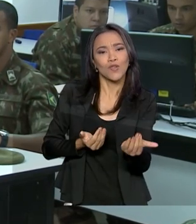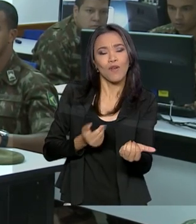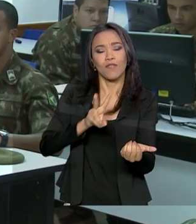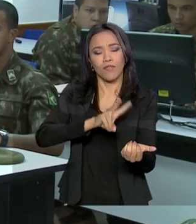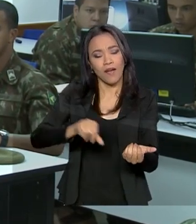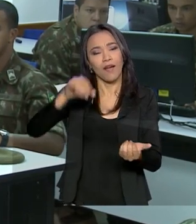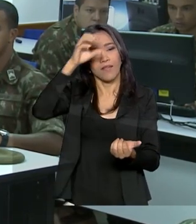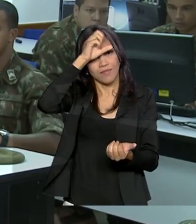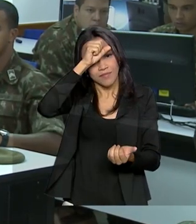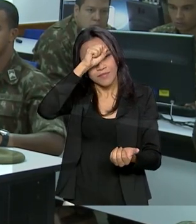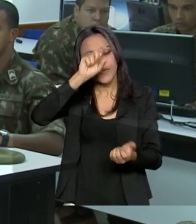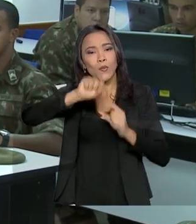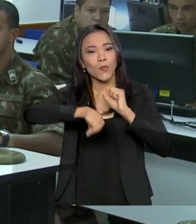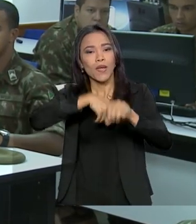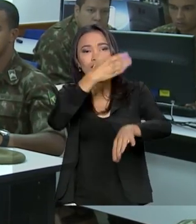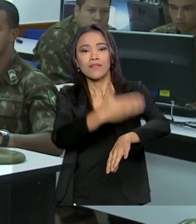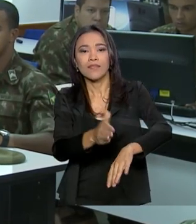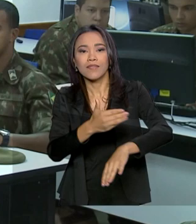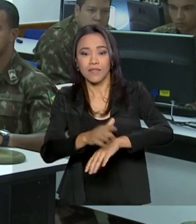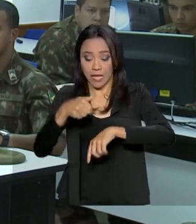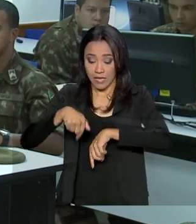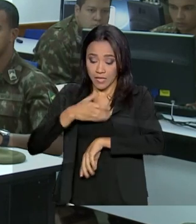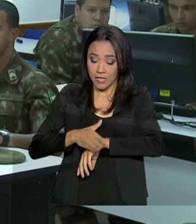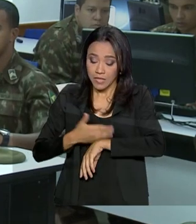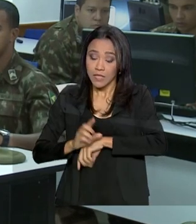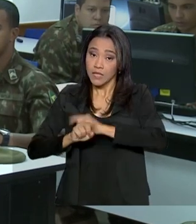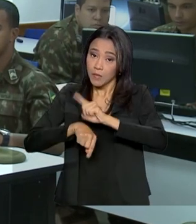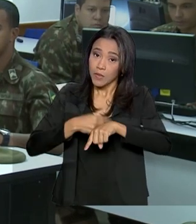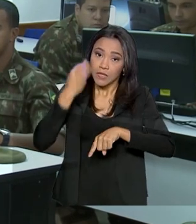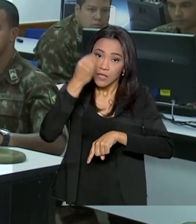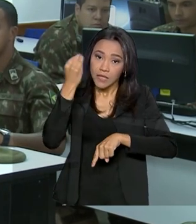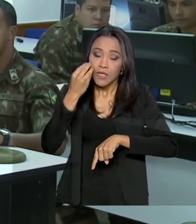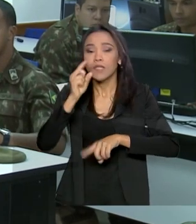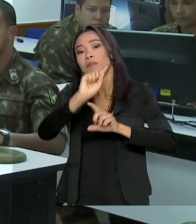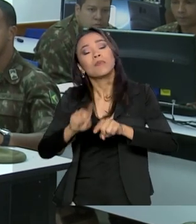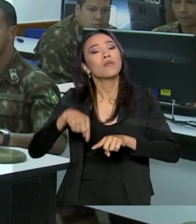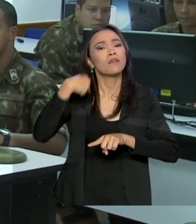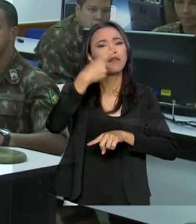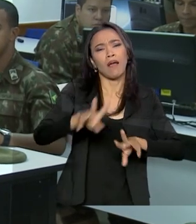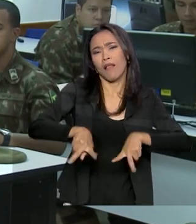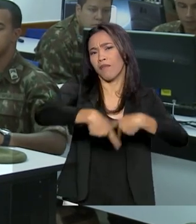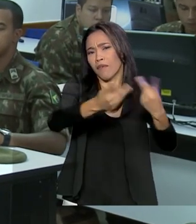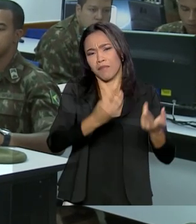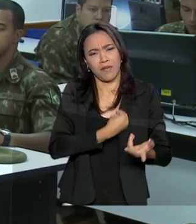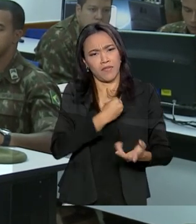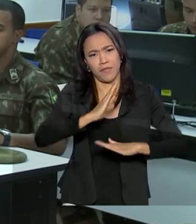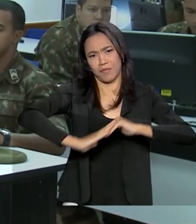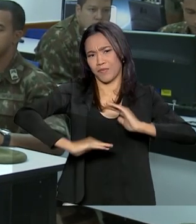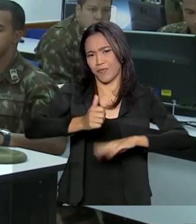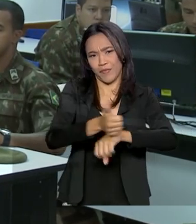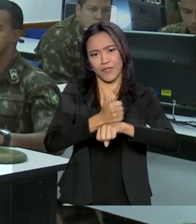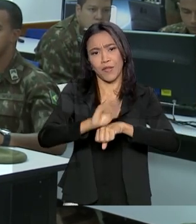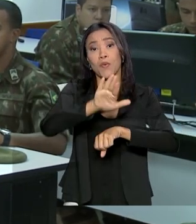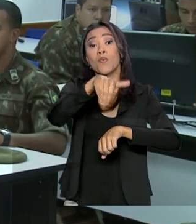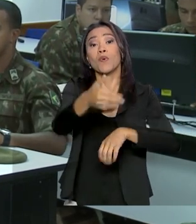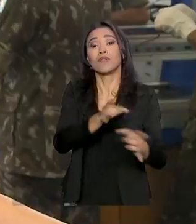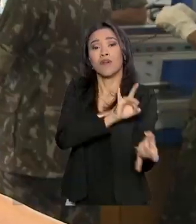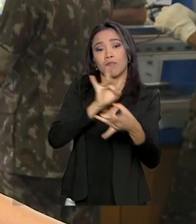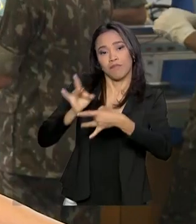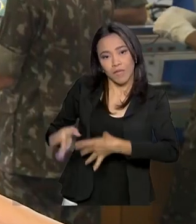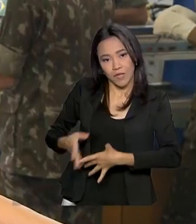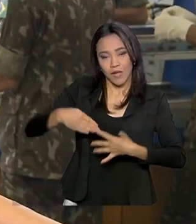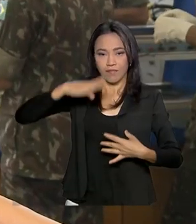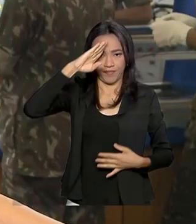capacitação no local onde estão servindo. Uma experiência que vão levar para a vida profissional quando deixarem a farda.